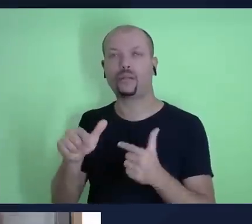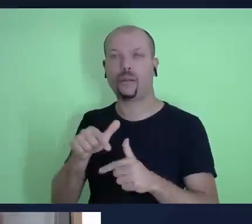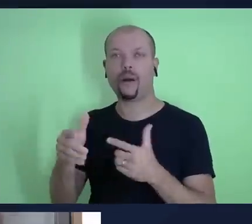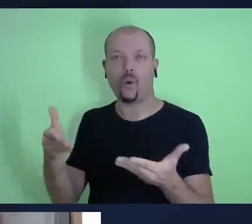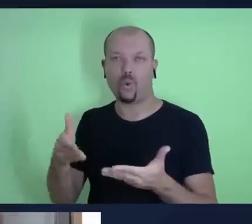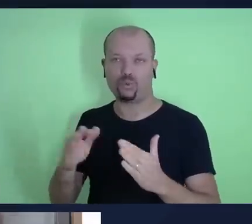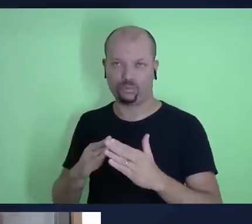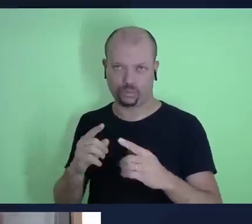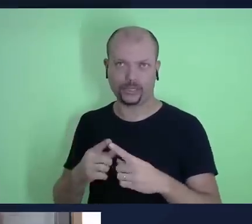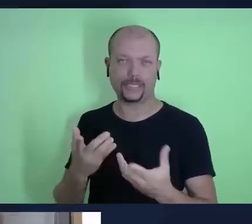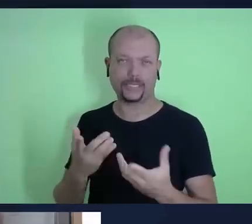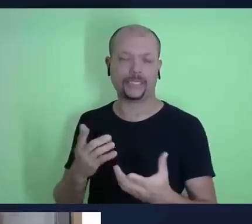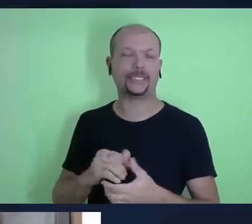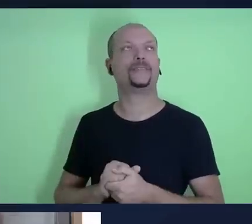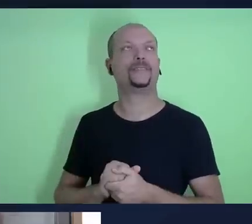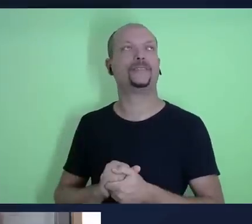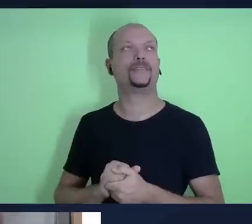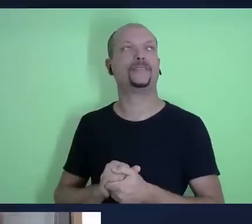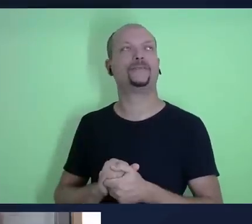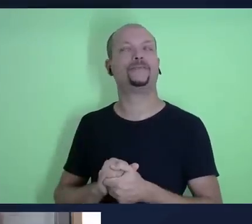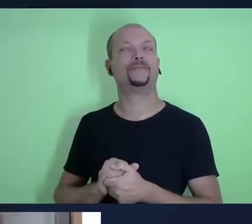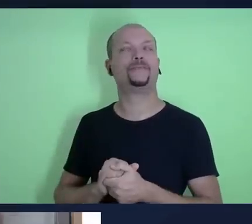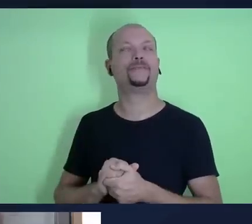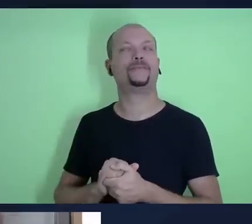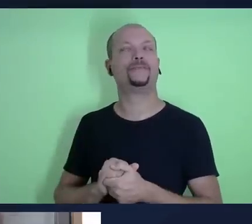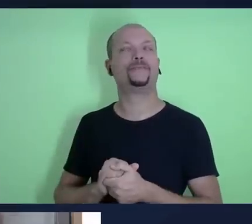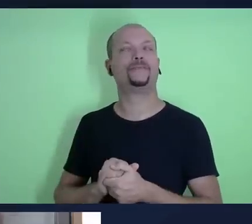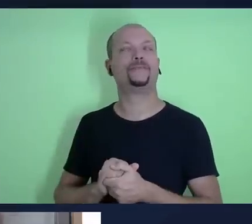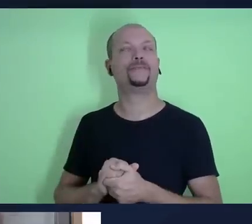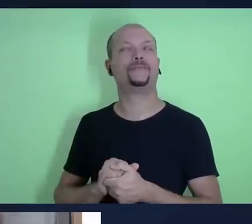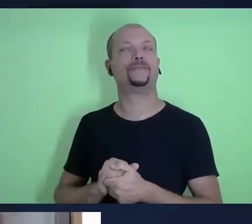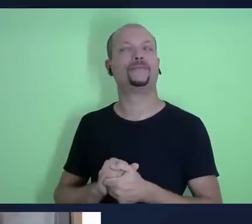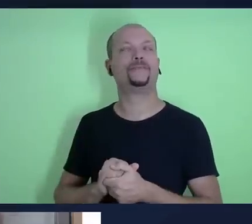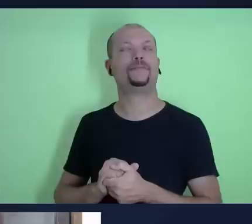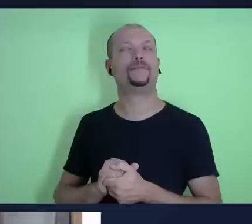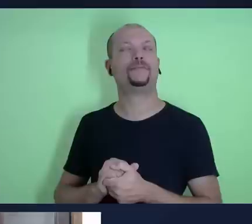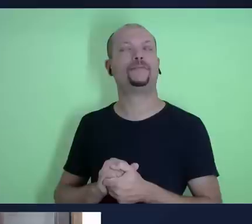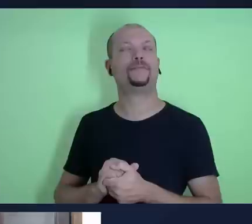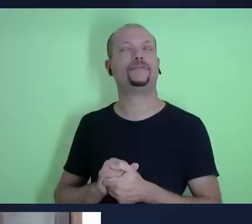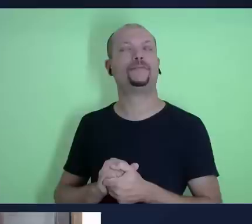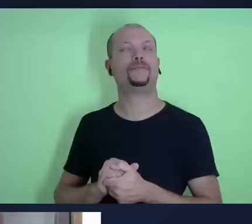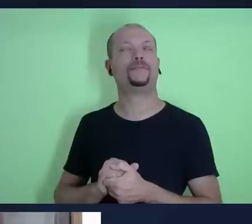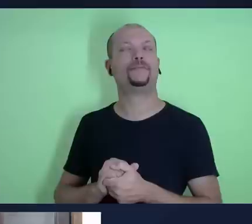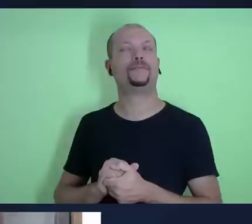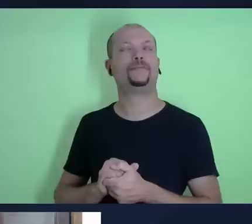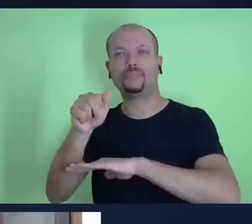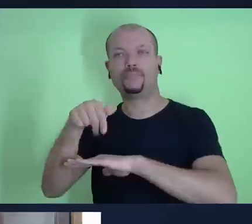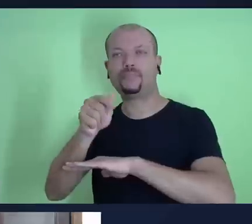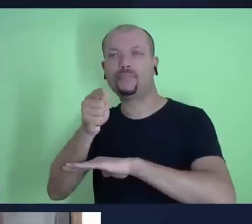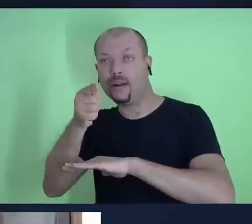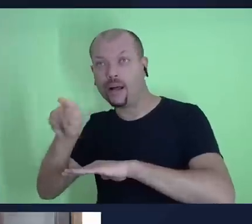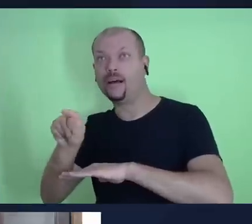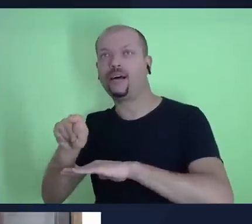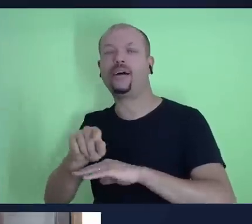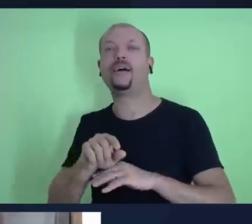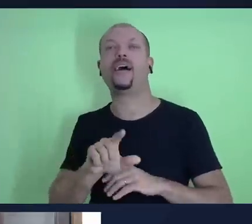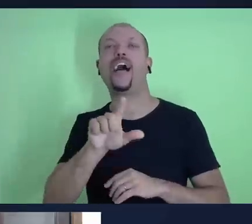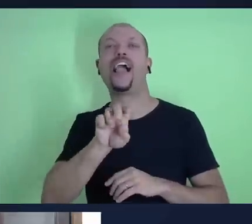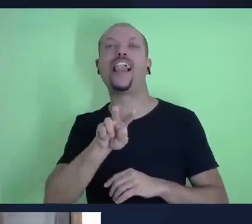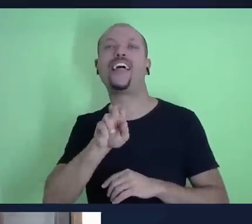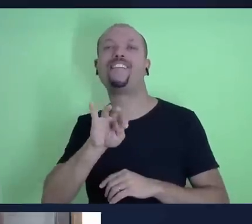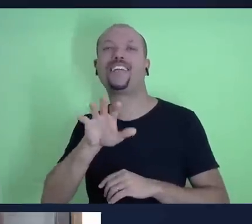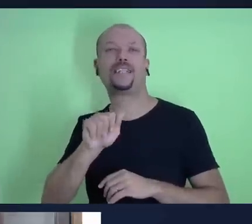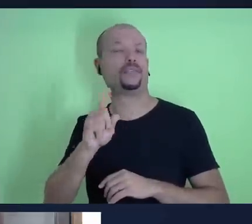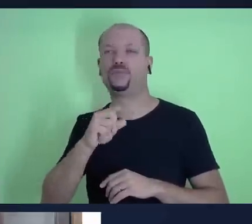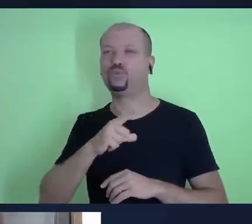Naquela época, quando o povo de Israel entrou na Terra Prometida, os levitas, diferente das demais tribos, não receberam